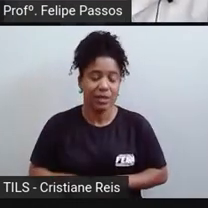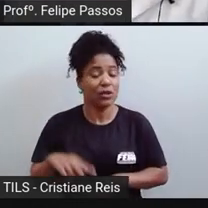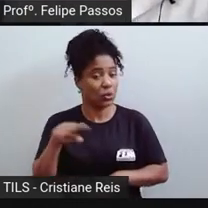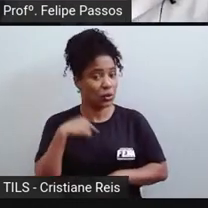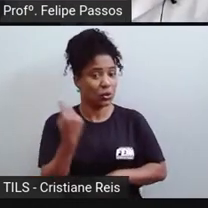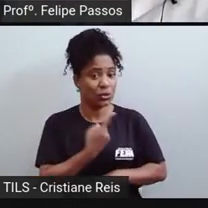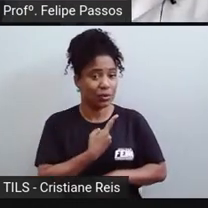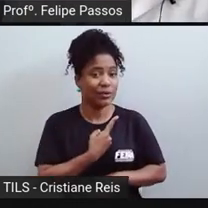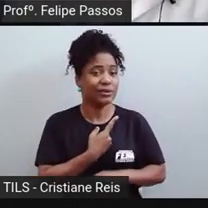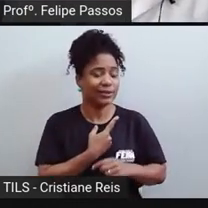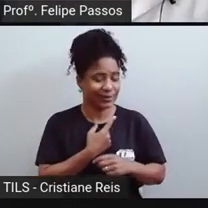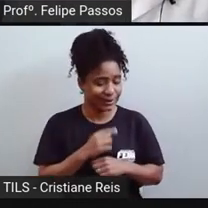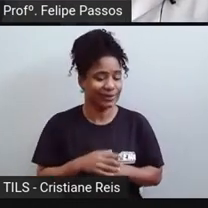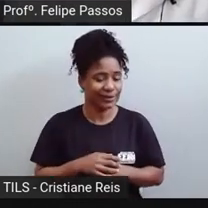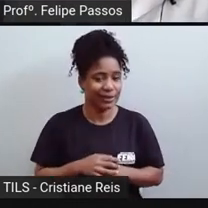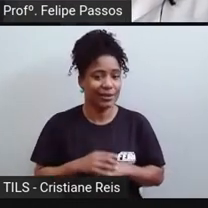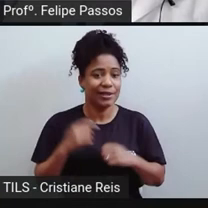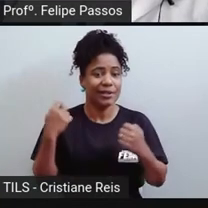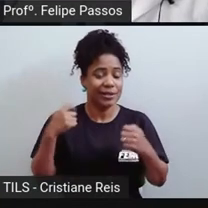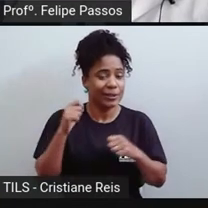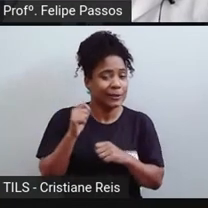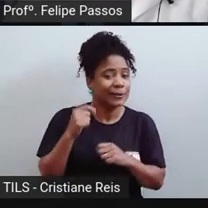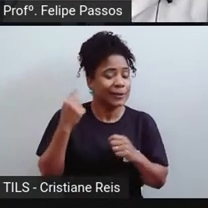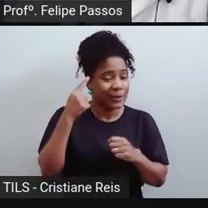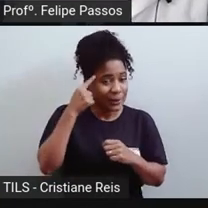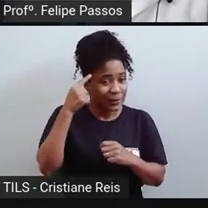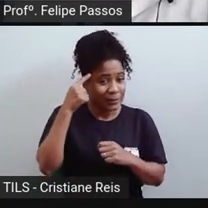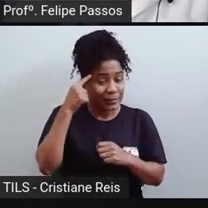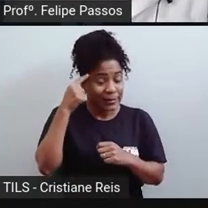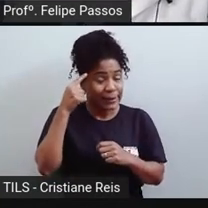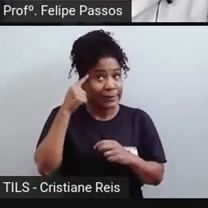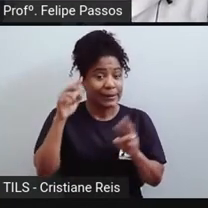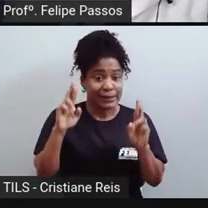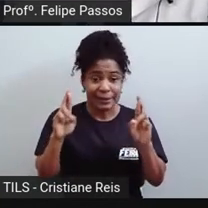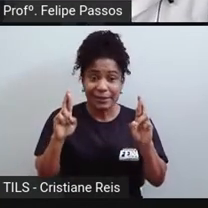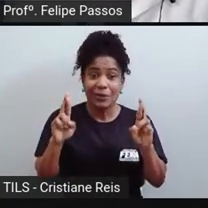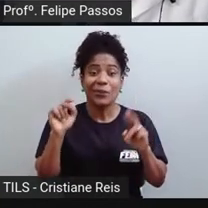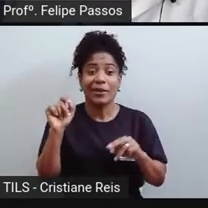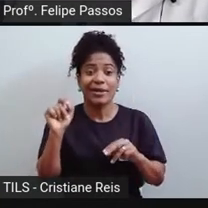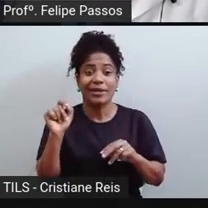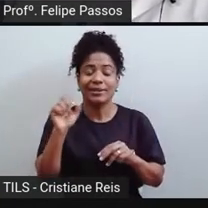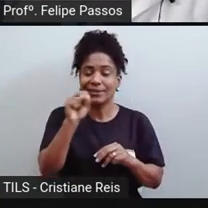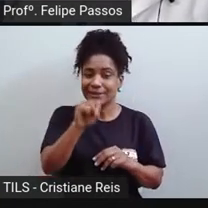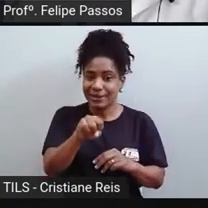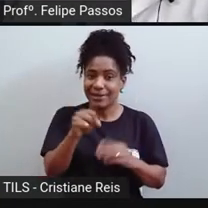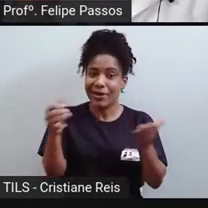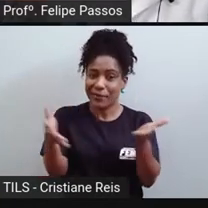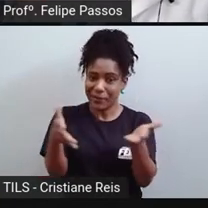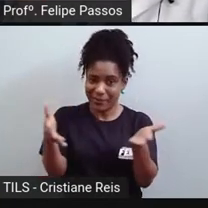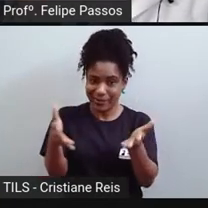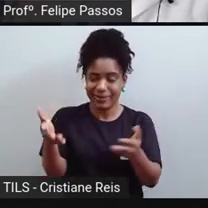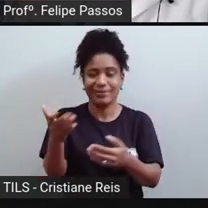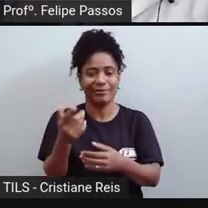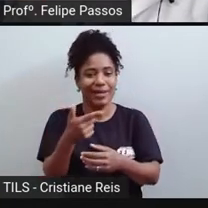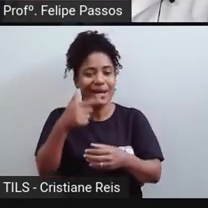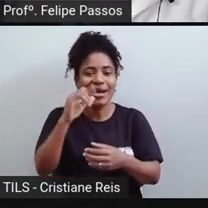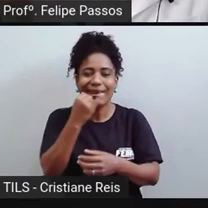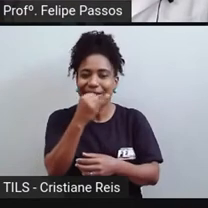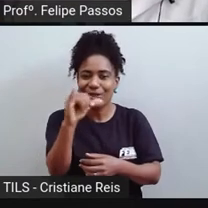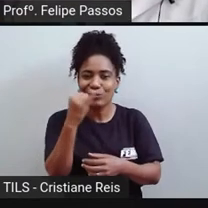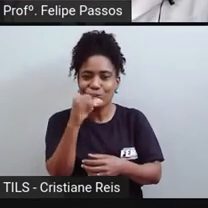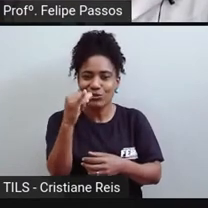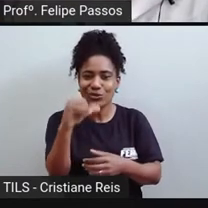se houver investimento em energias limpas, energias que são produzidas